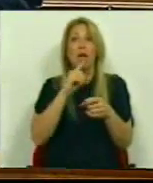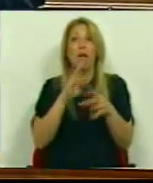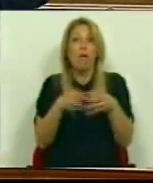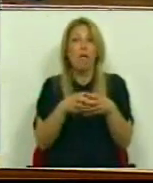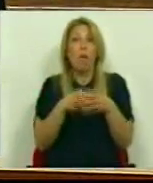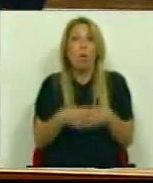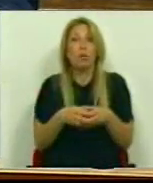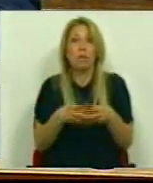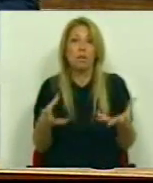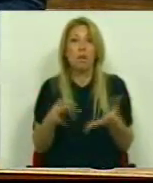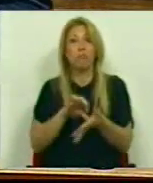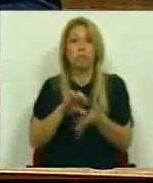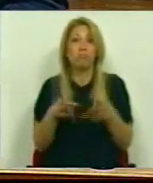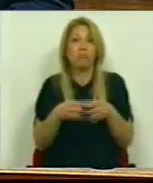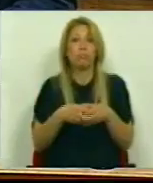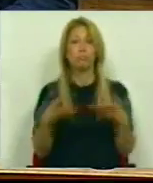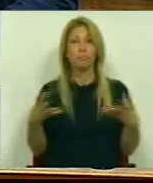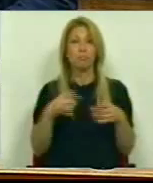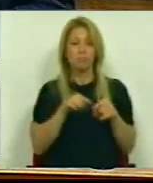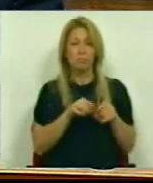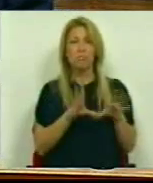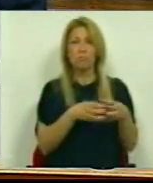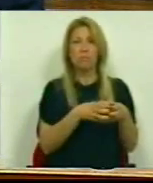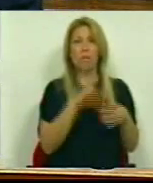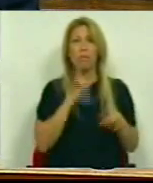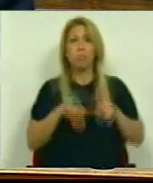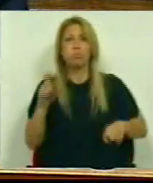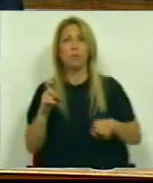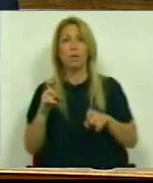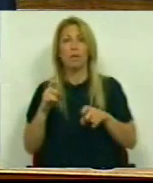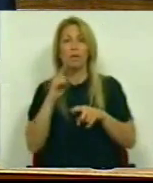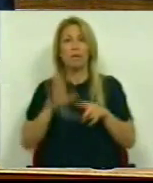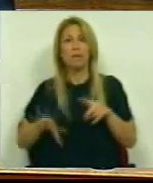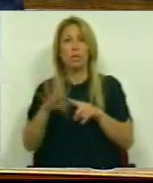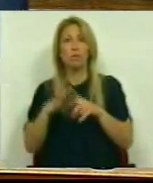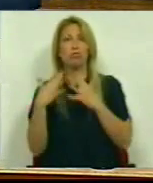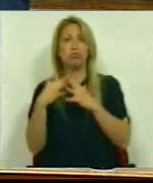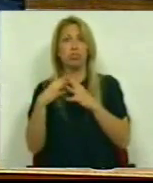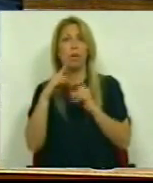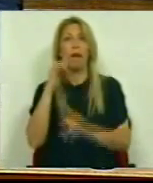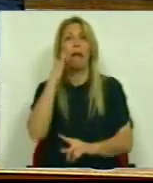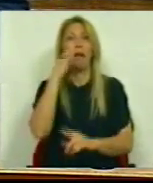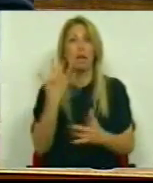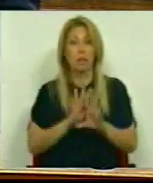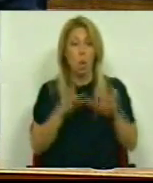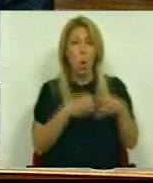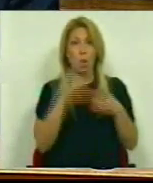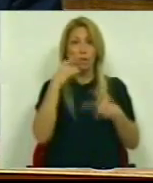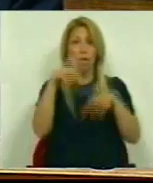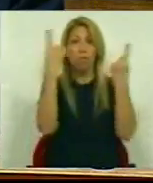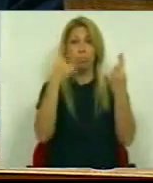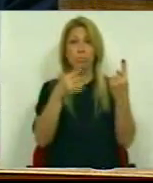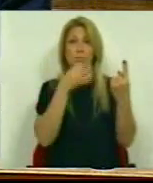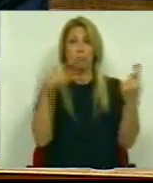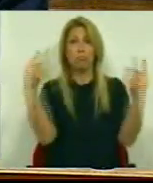às causas estruturantes da crise Um Conselho que revelou contradições no seu